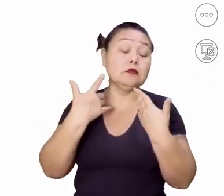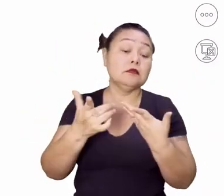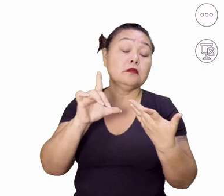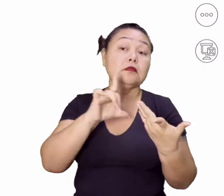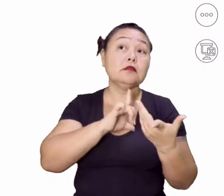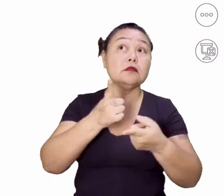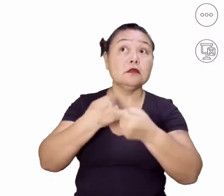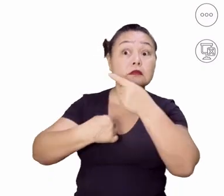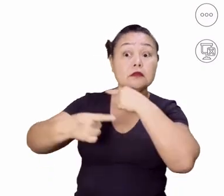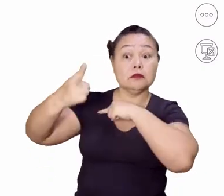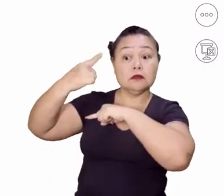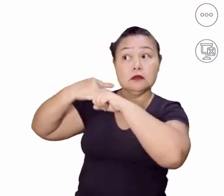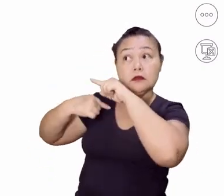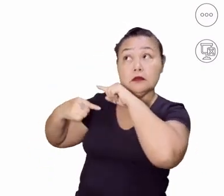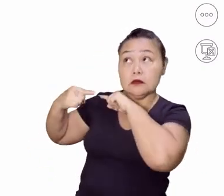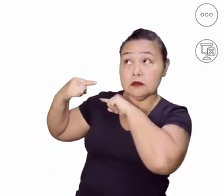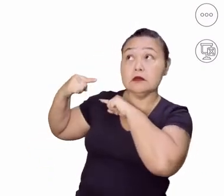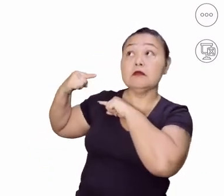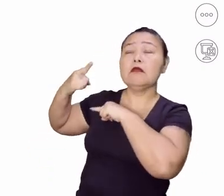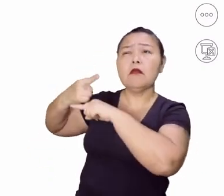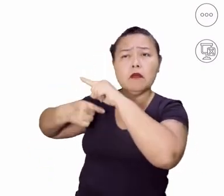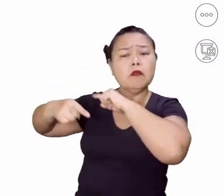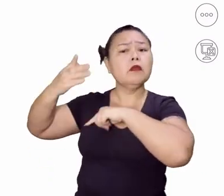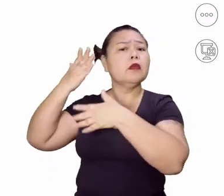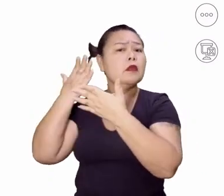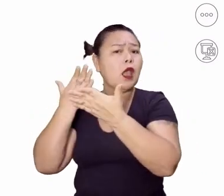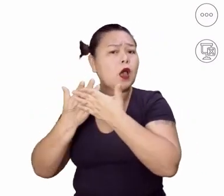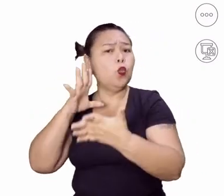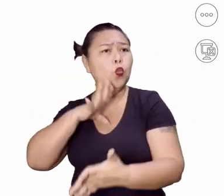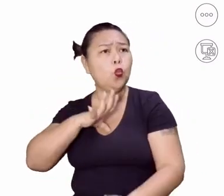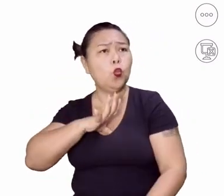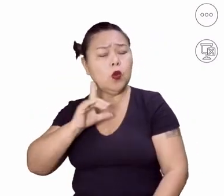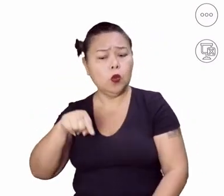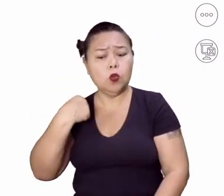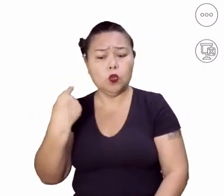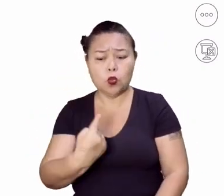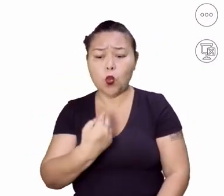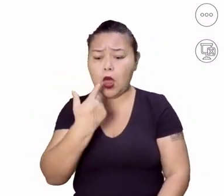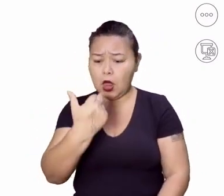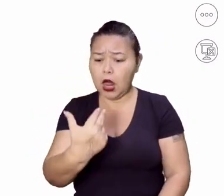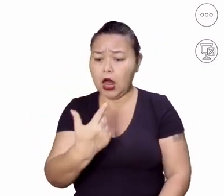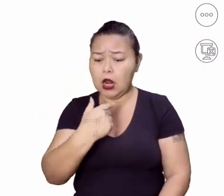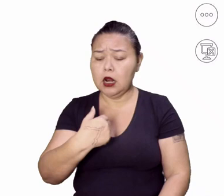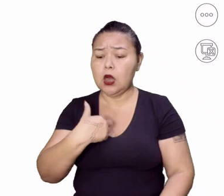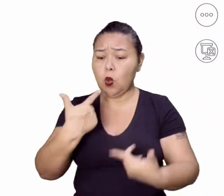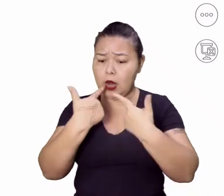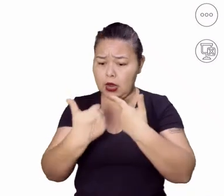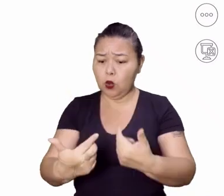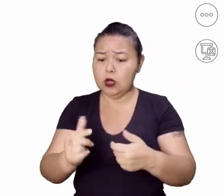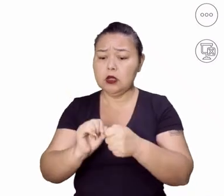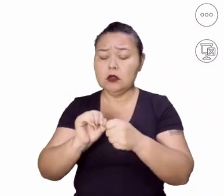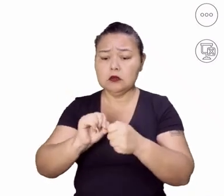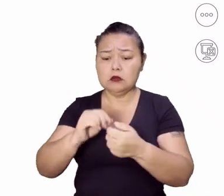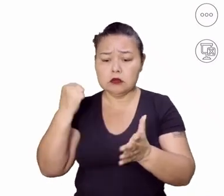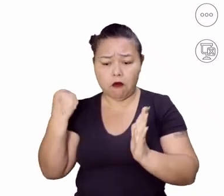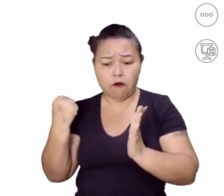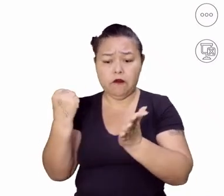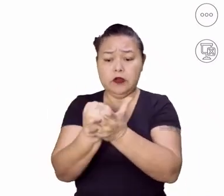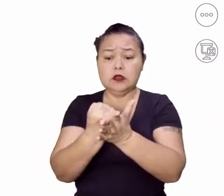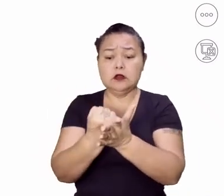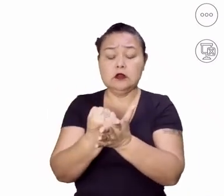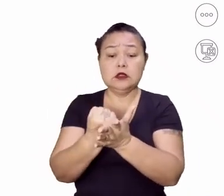nós temos que voltar ao início? Vamos lá, gente. Voltar a estudar o português. Não é a nossa língua mãe? É a nossa língua oficial?